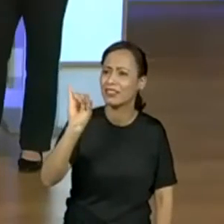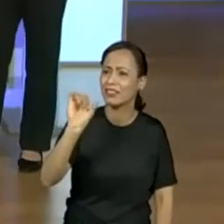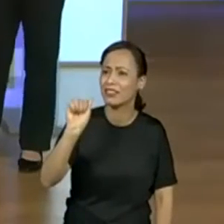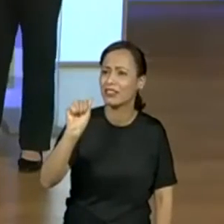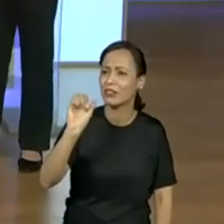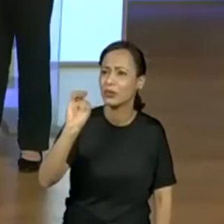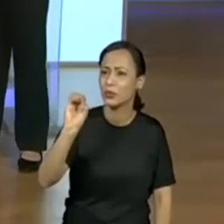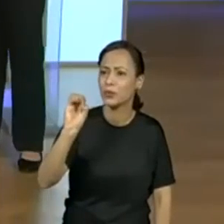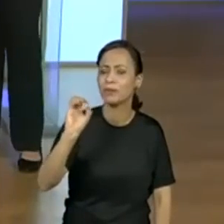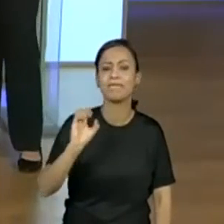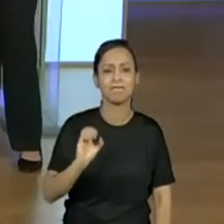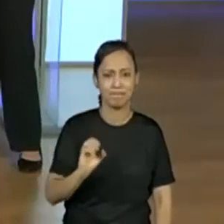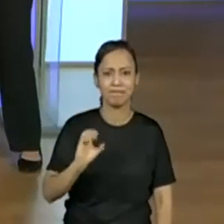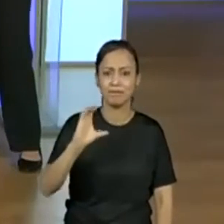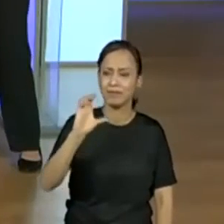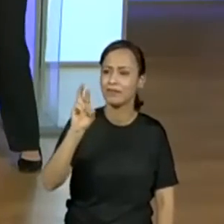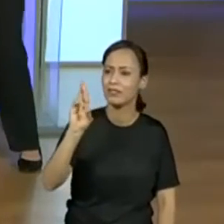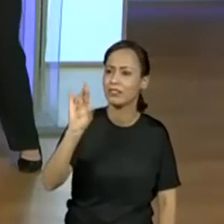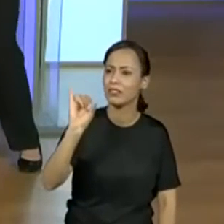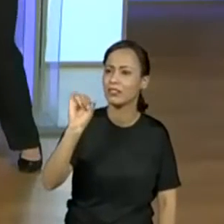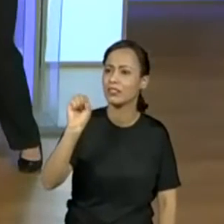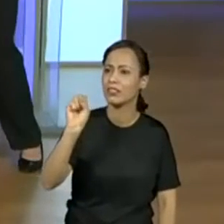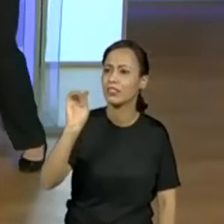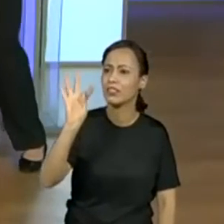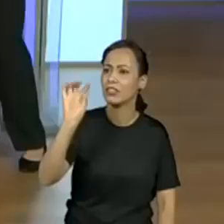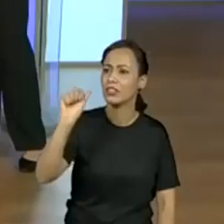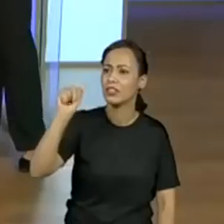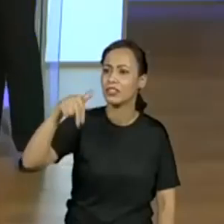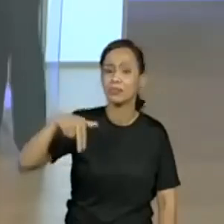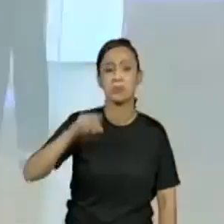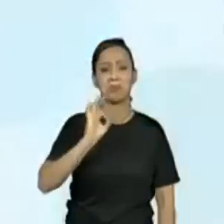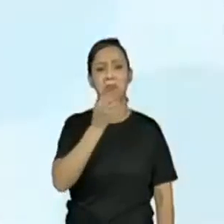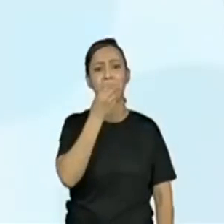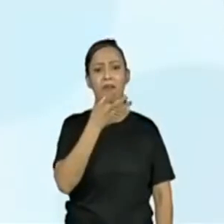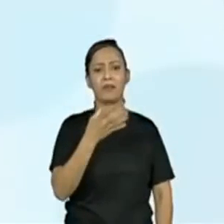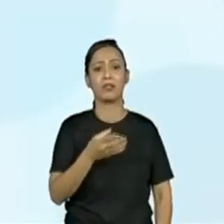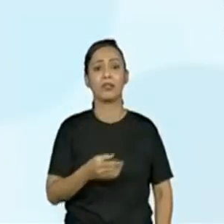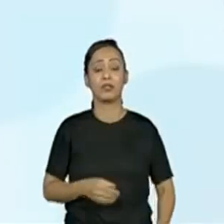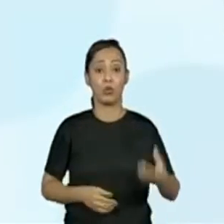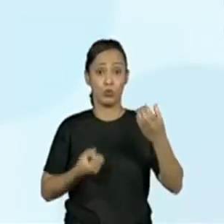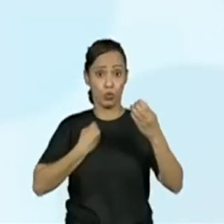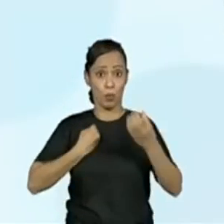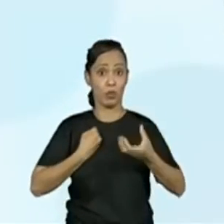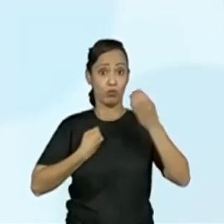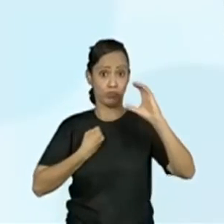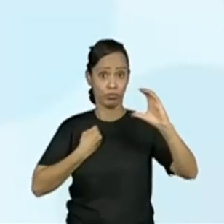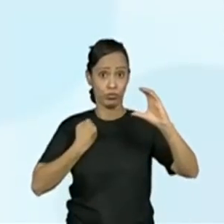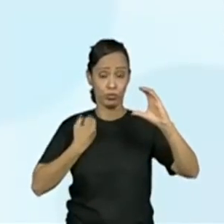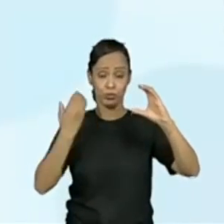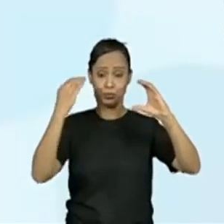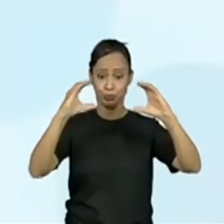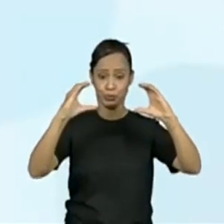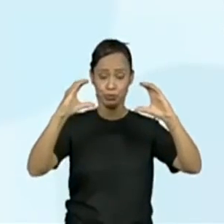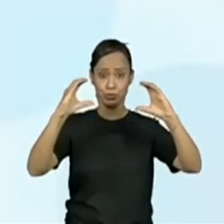também respondendo ali. Vou registrar o zero, então. Vamos colocar o zero aqui na nossa reta. Isso.